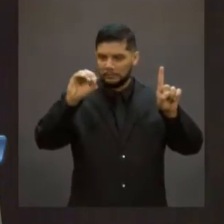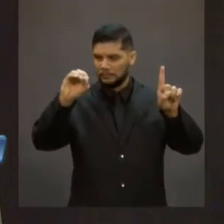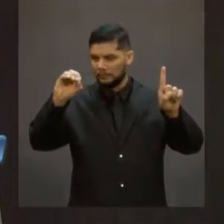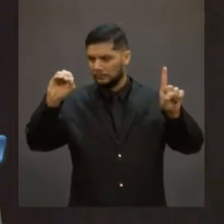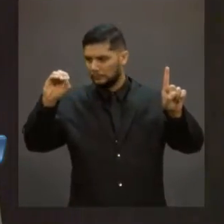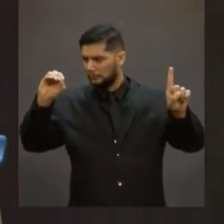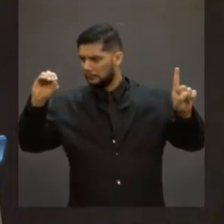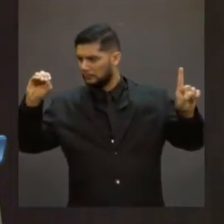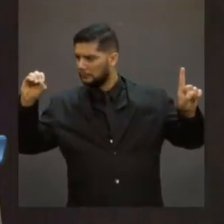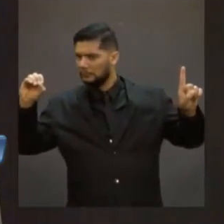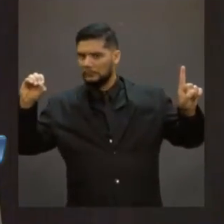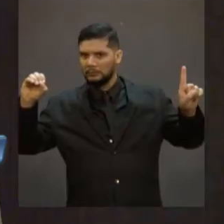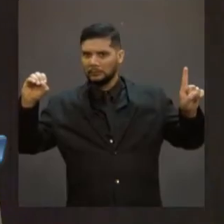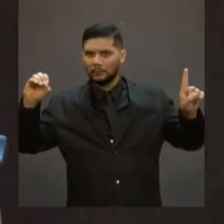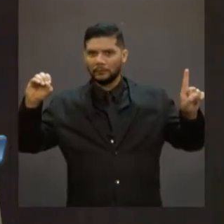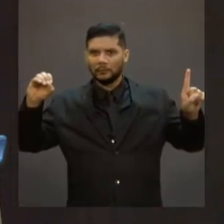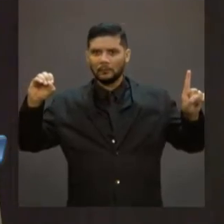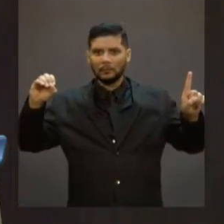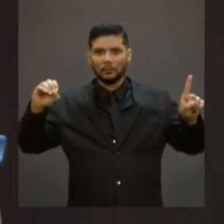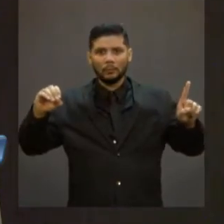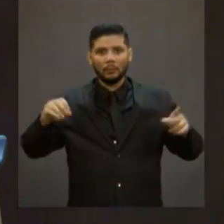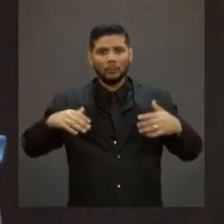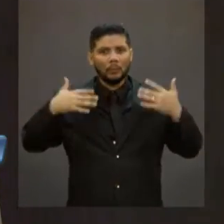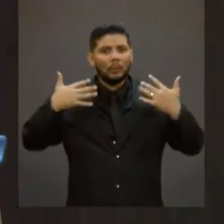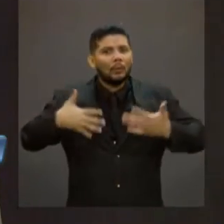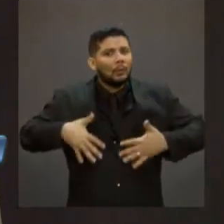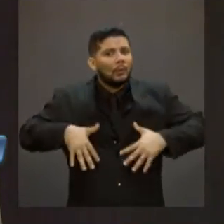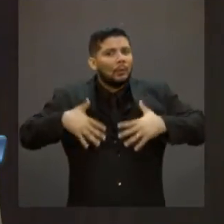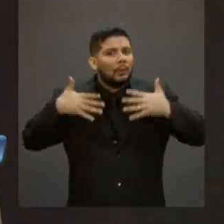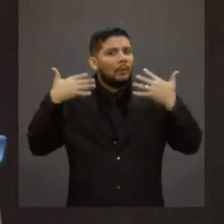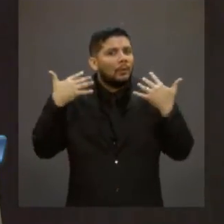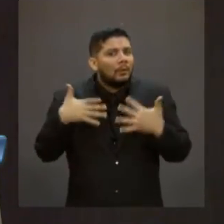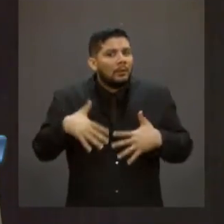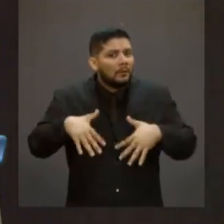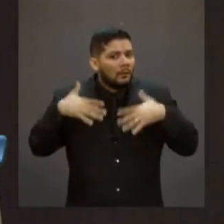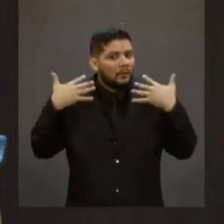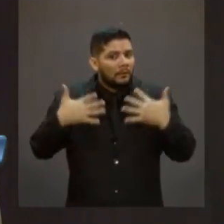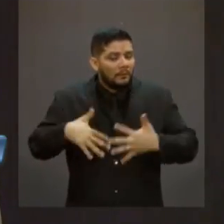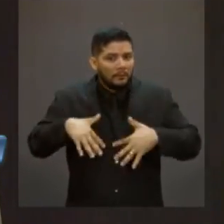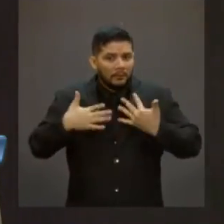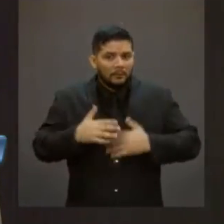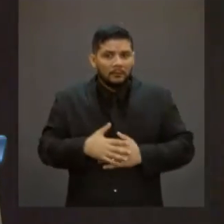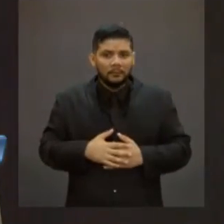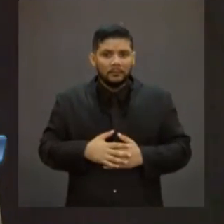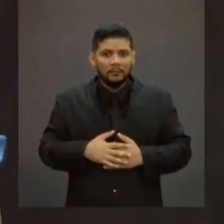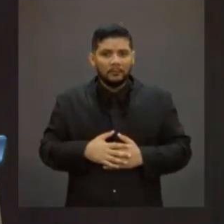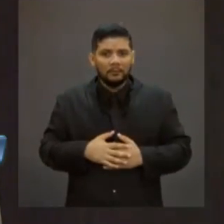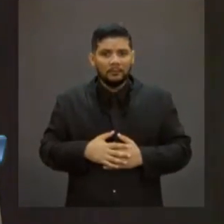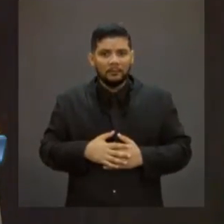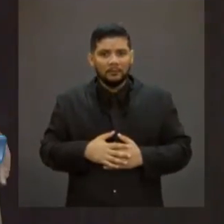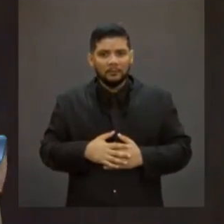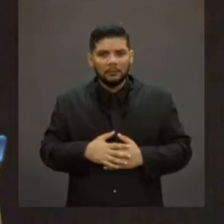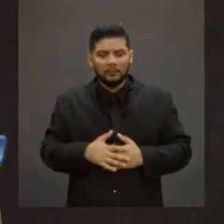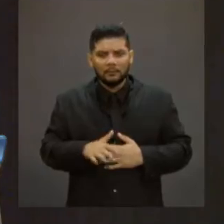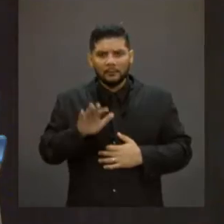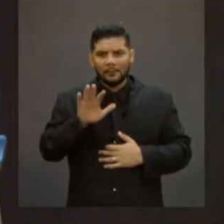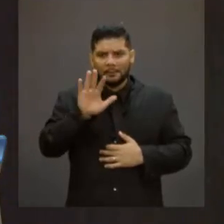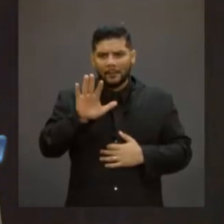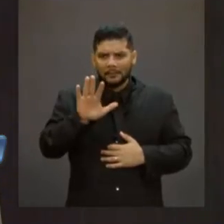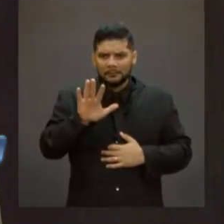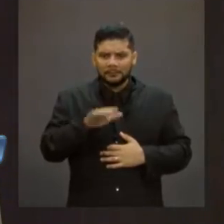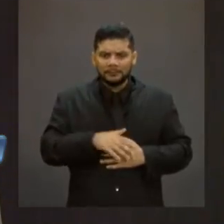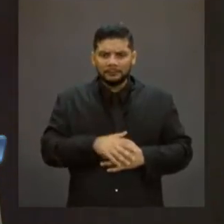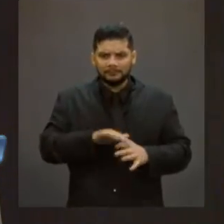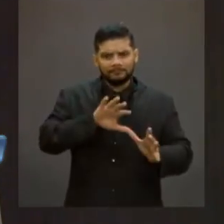40% do orçamento geral da União. Mas, deputado, comparando-se isso com todas as políticas